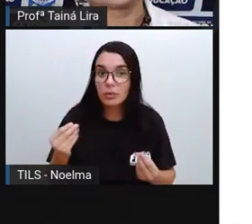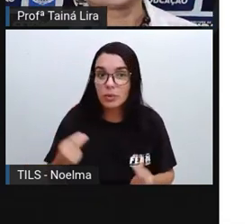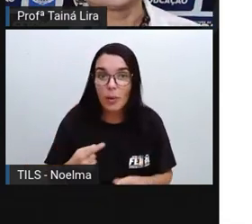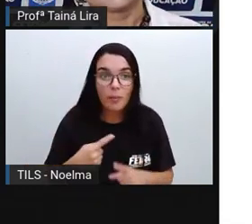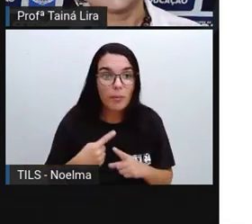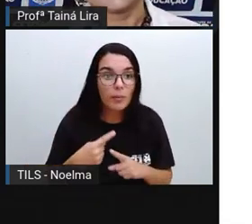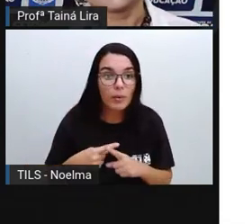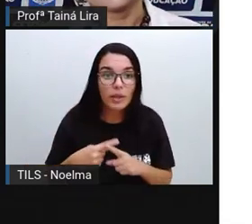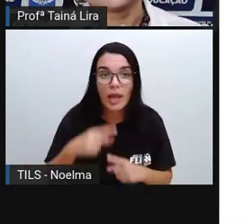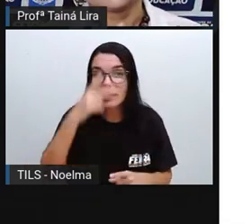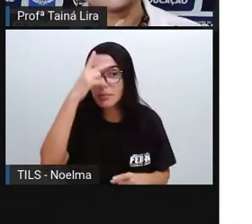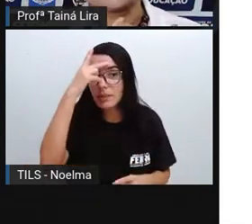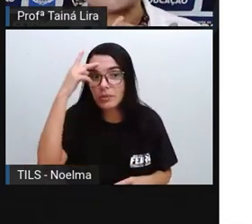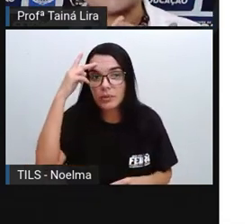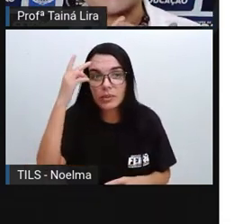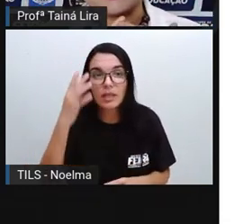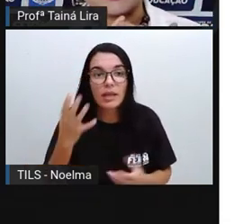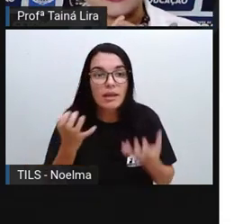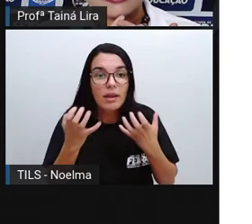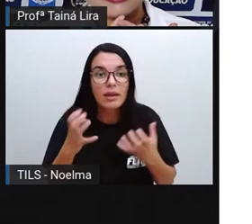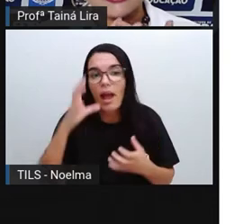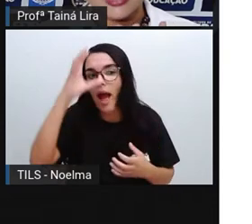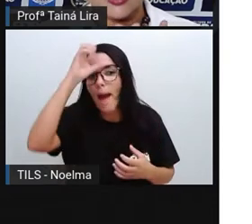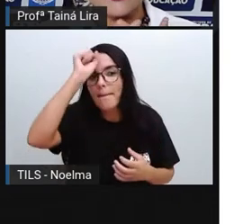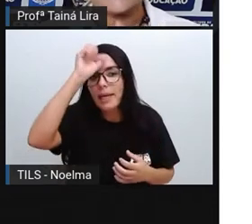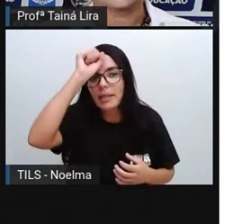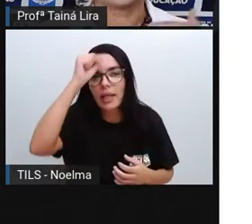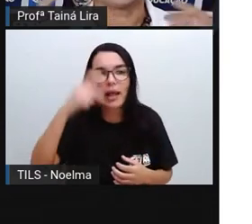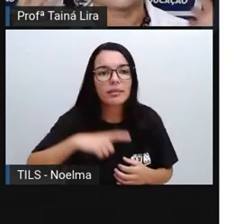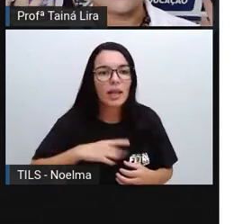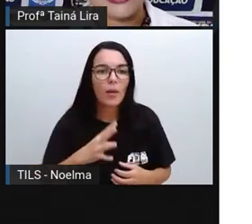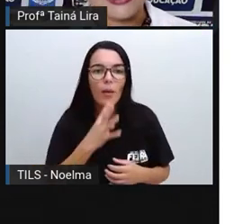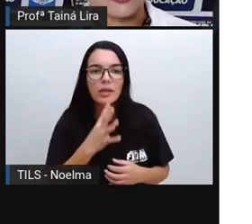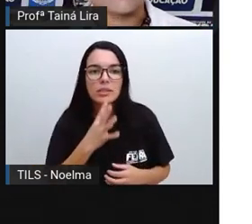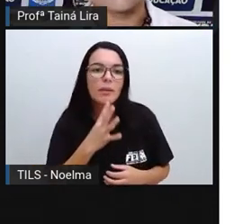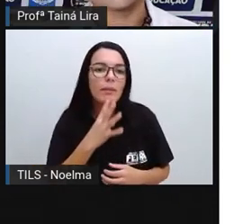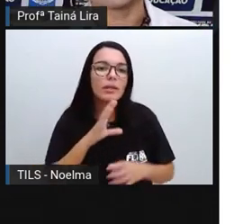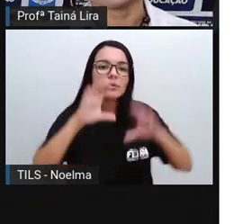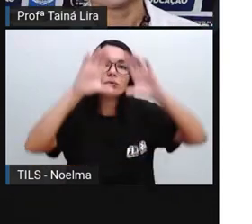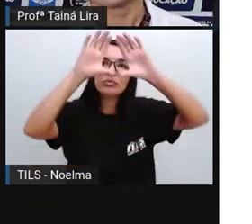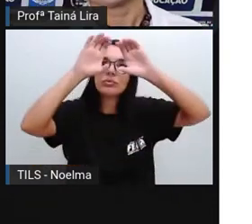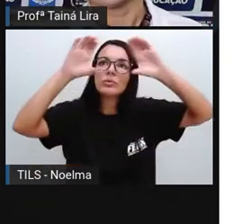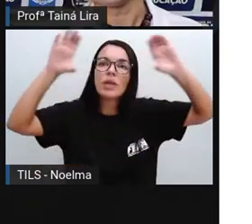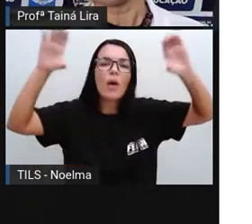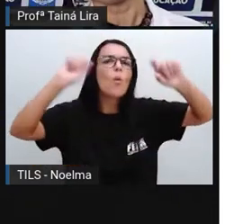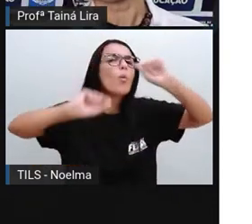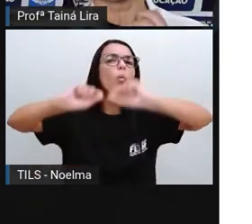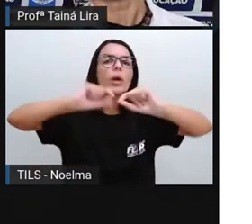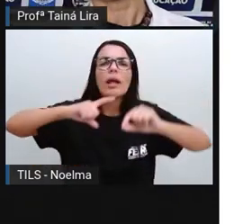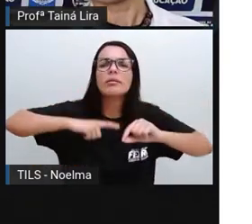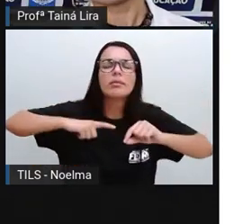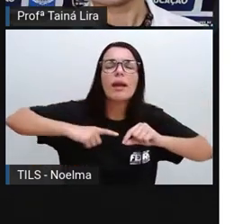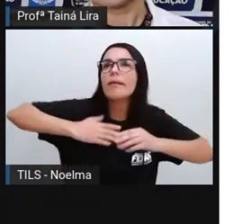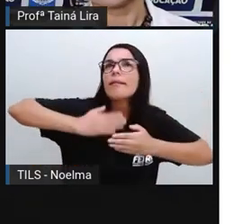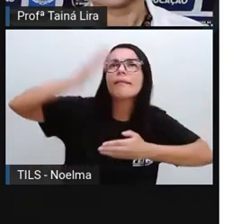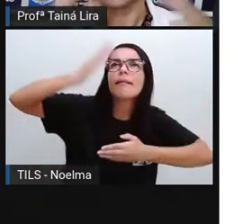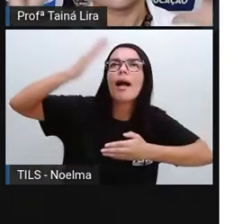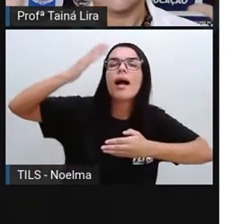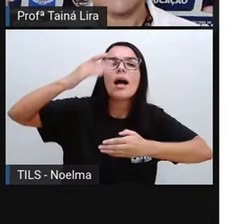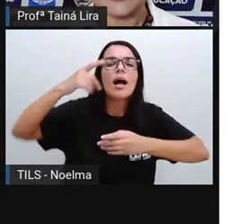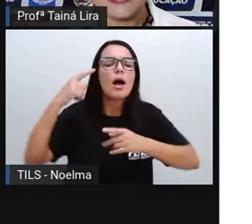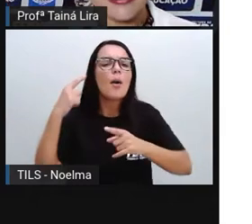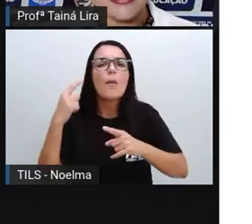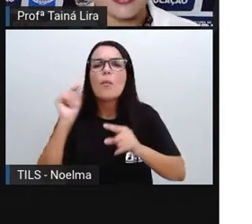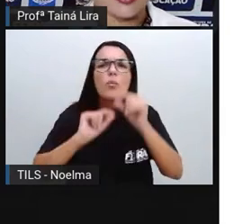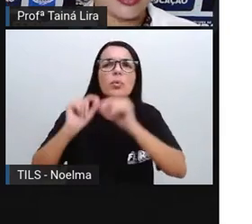entender o que era que tinha ali no céu, né? O que eram aqueles pontos,